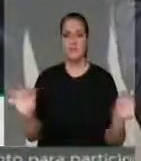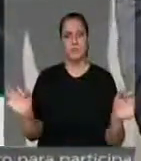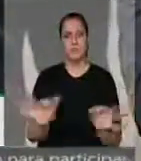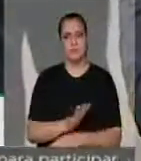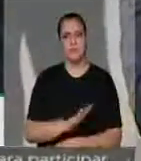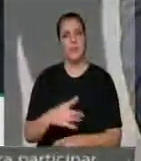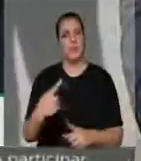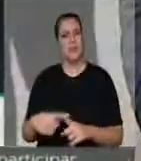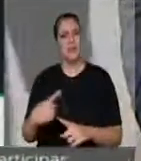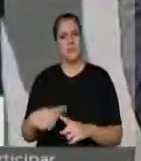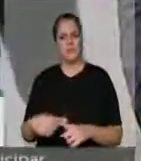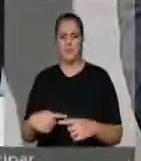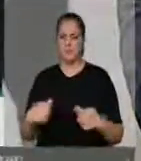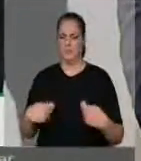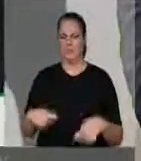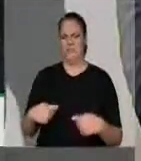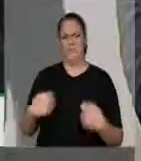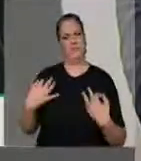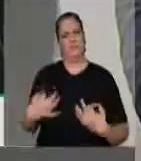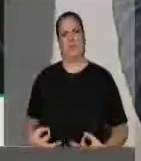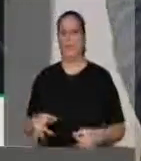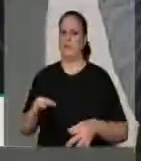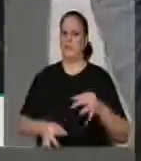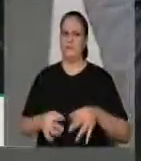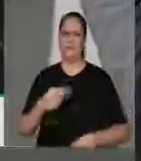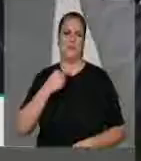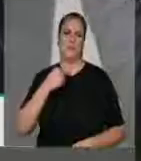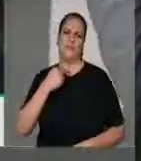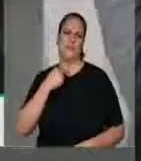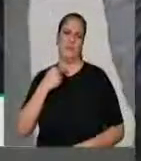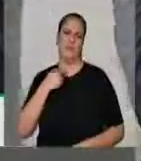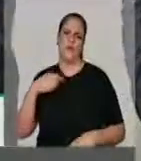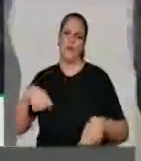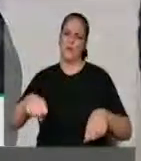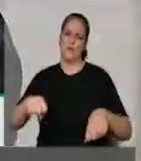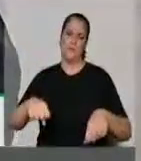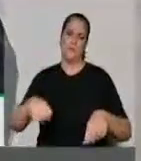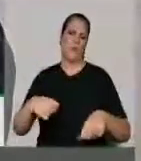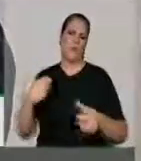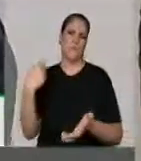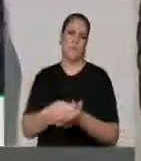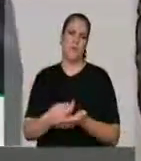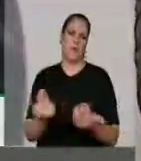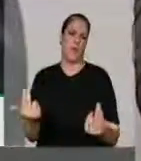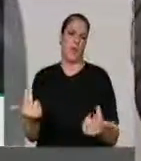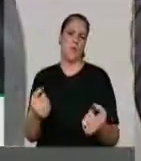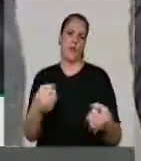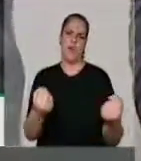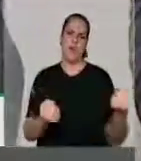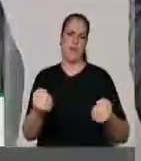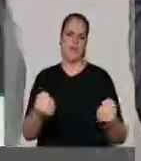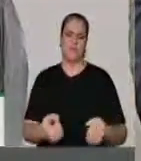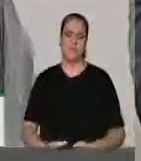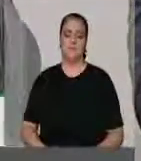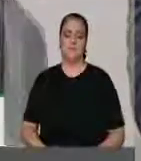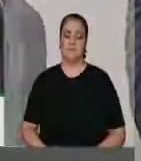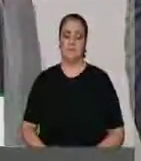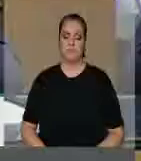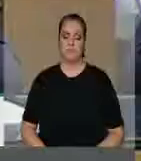dos motociclistas pagarem igual aos automóveis nos estacionamentos do Brasil. Muito obrigado. Vamos divulgar na voz do